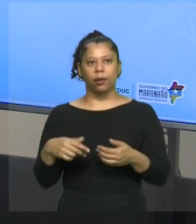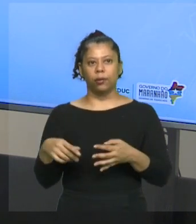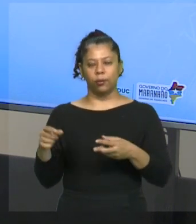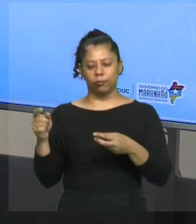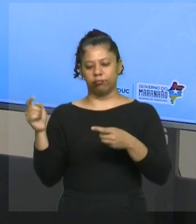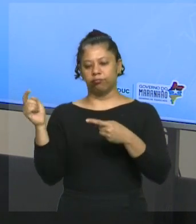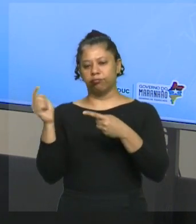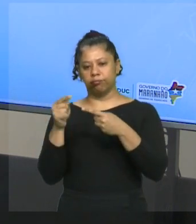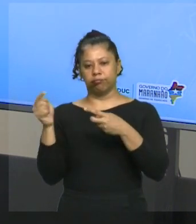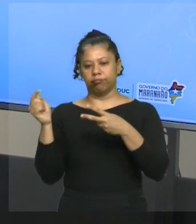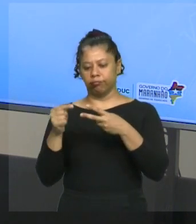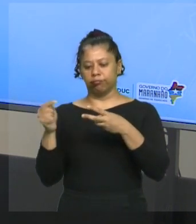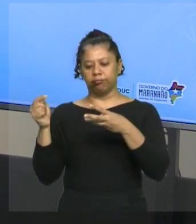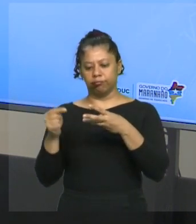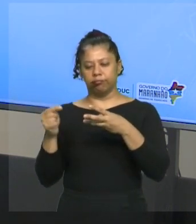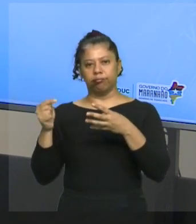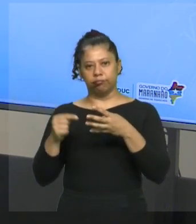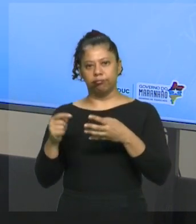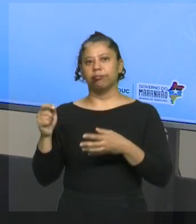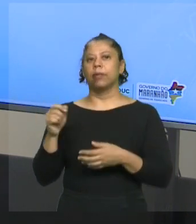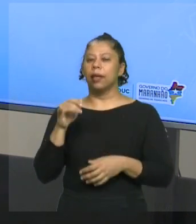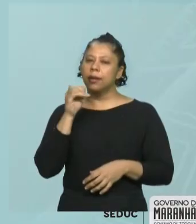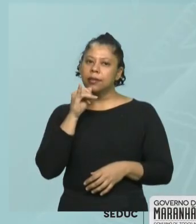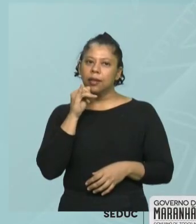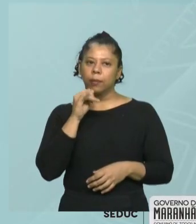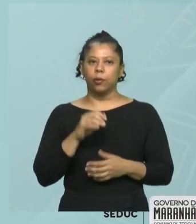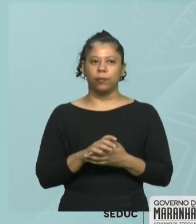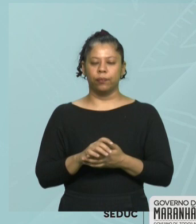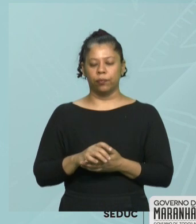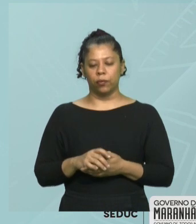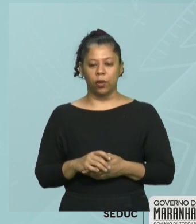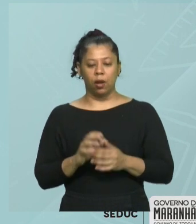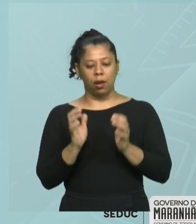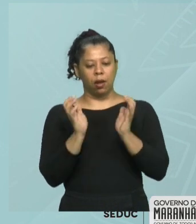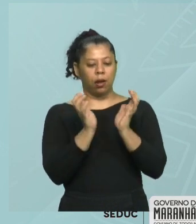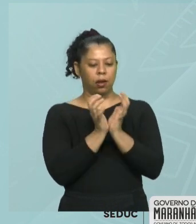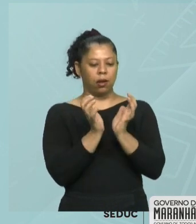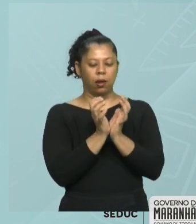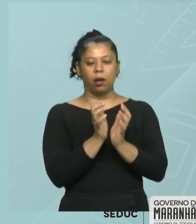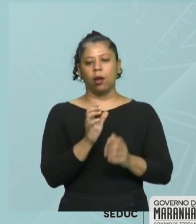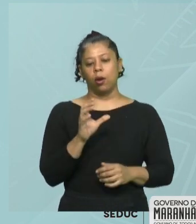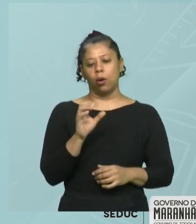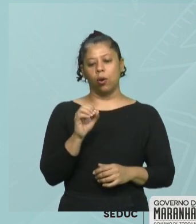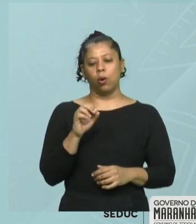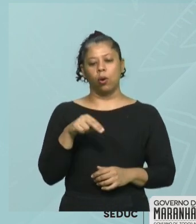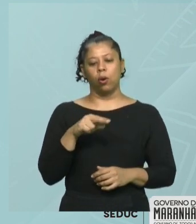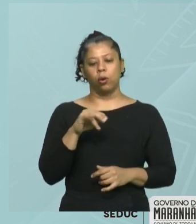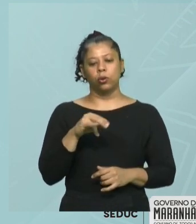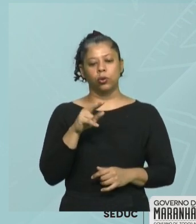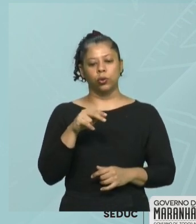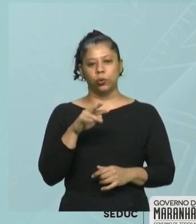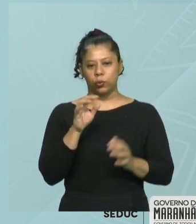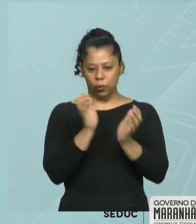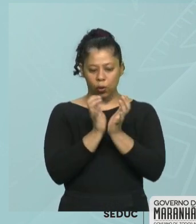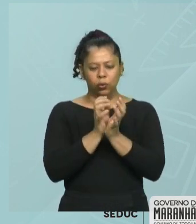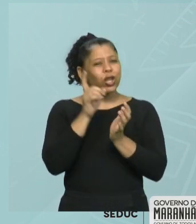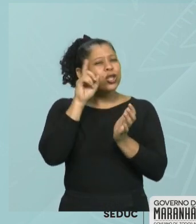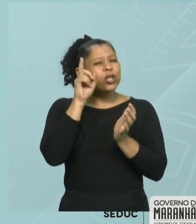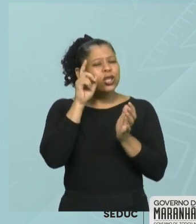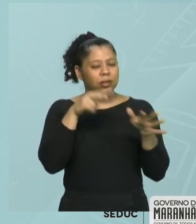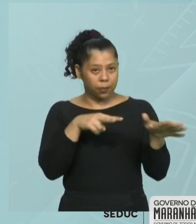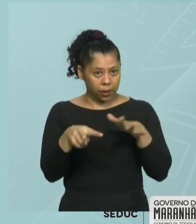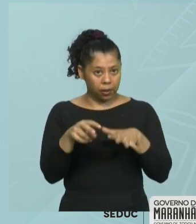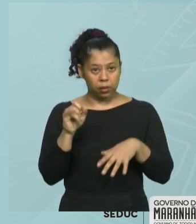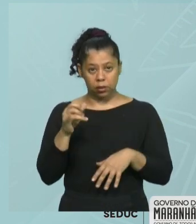todos os elementos. Por exemplo, o conjunto dos dias da semana. Ora, se eu quero